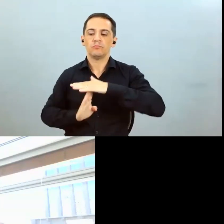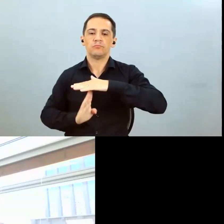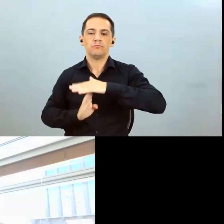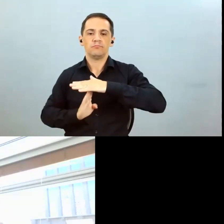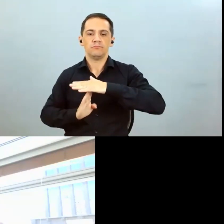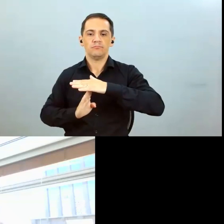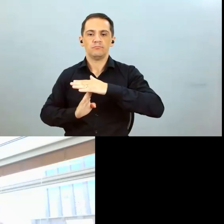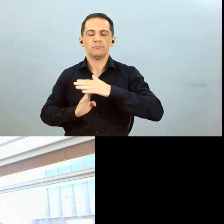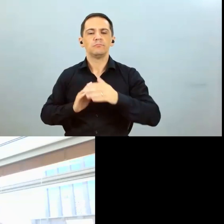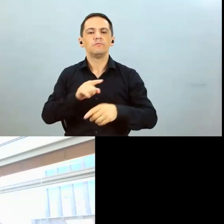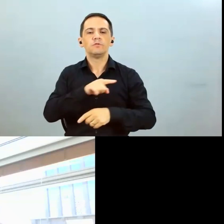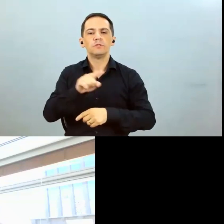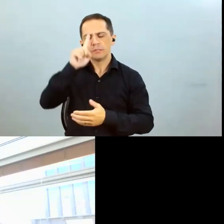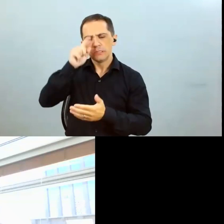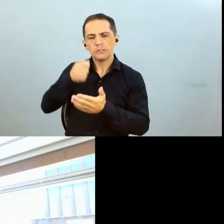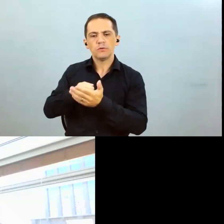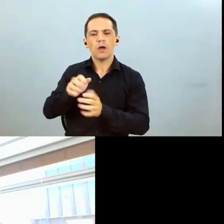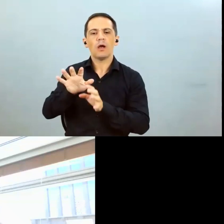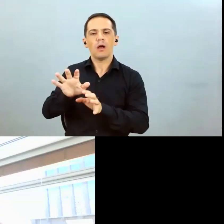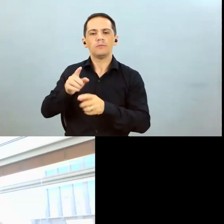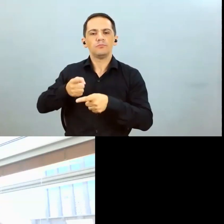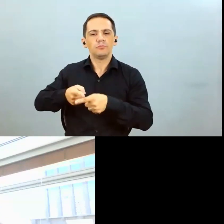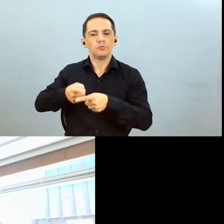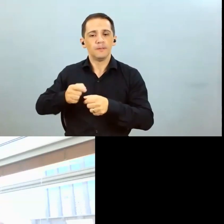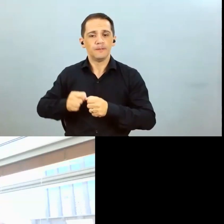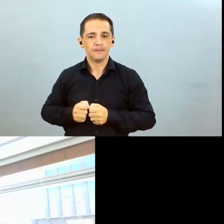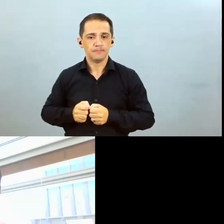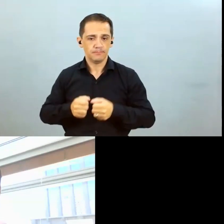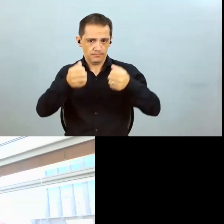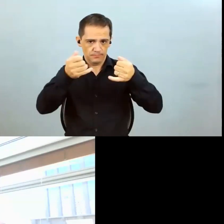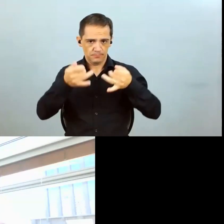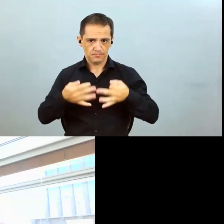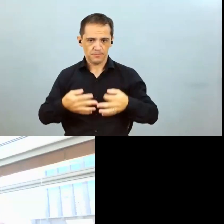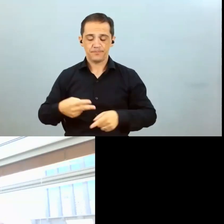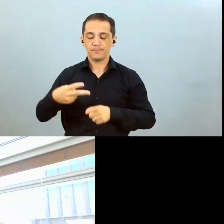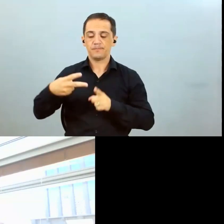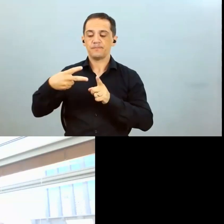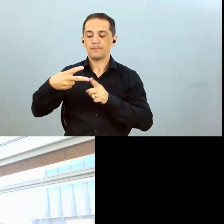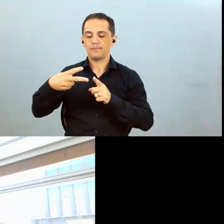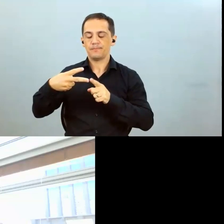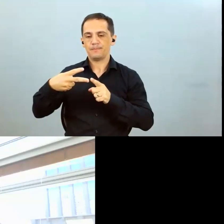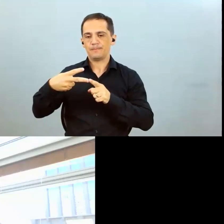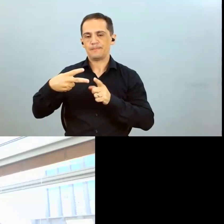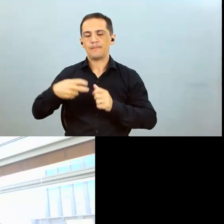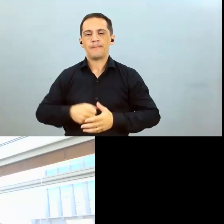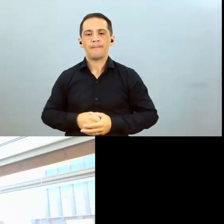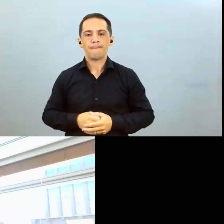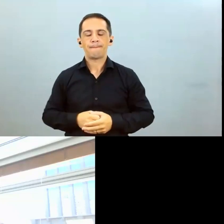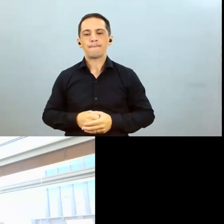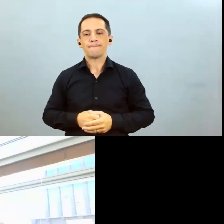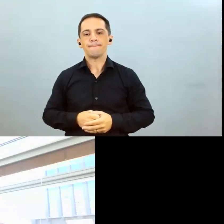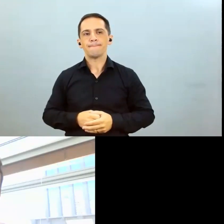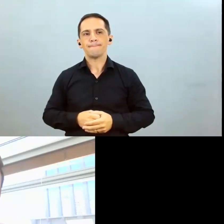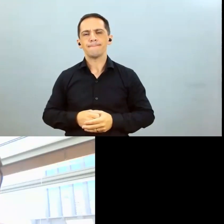da decisão de vocês. E minha segunda pergunta, na verdade, vem um pouco mais sobre a